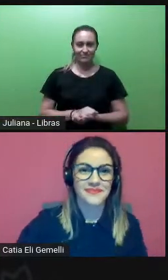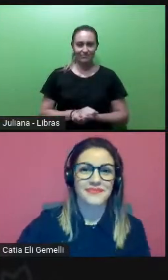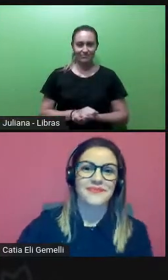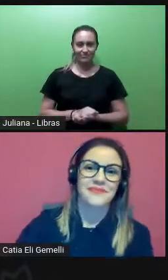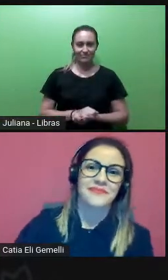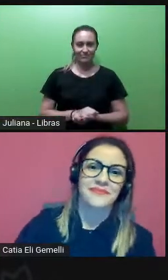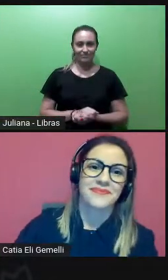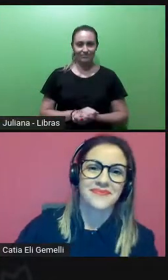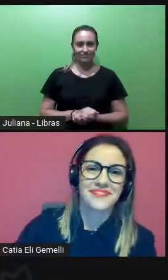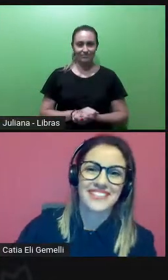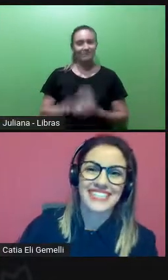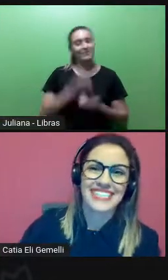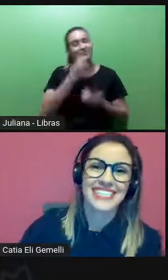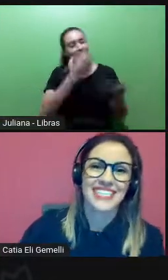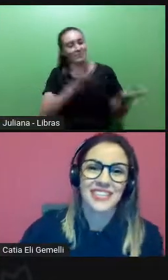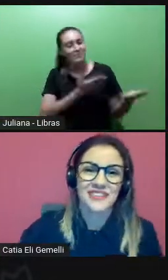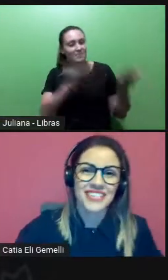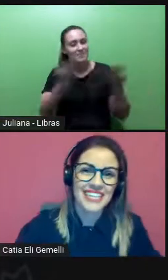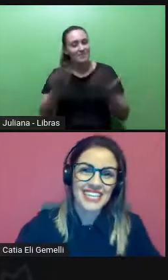Bem-vinda, Kátia.